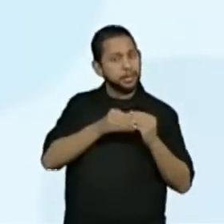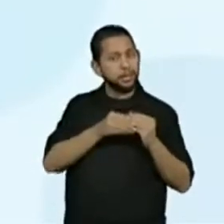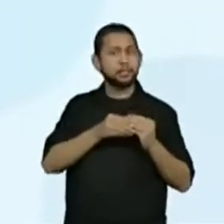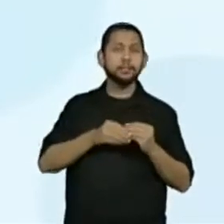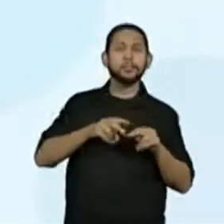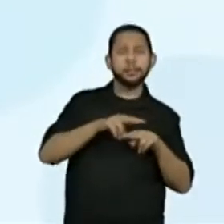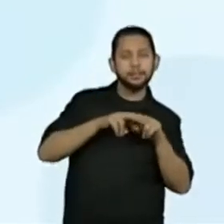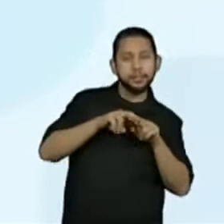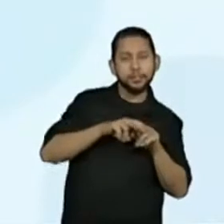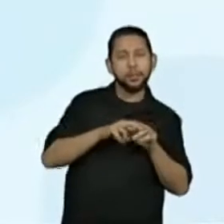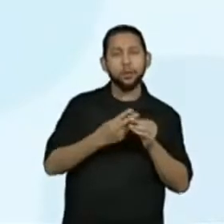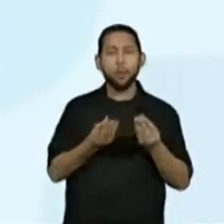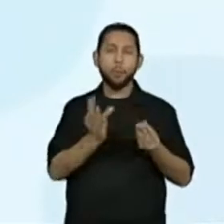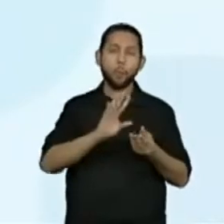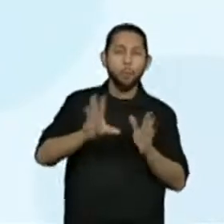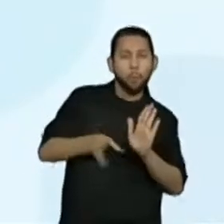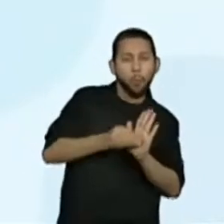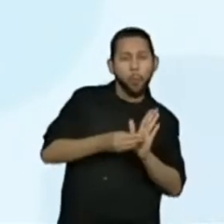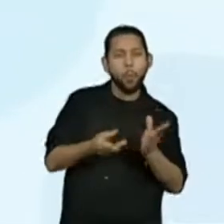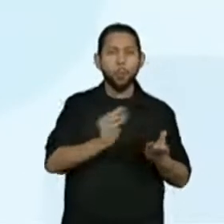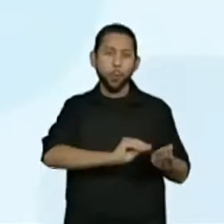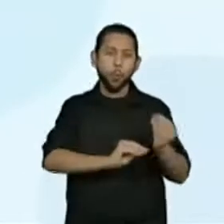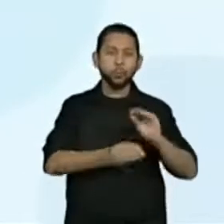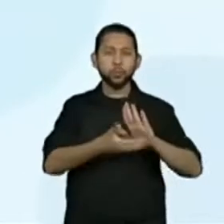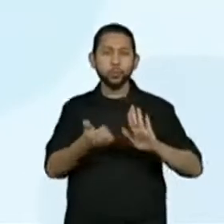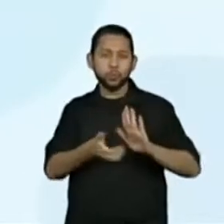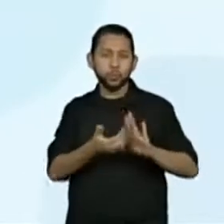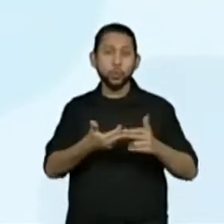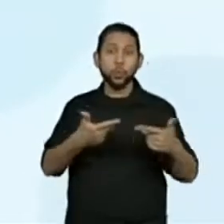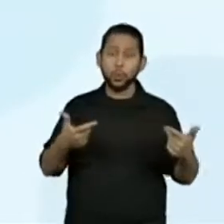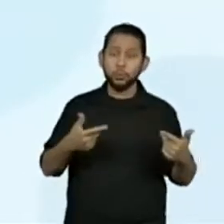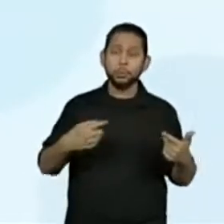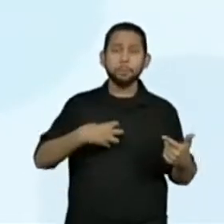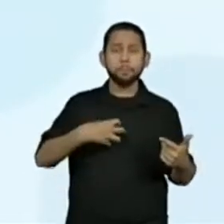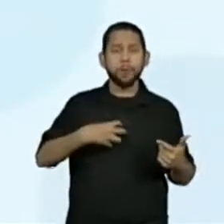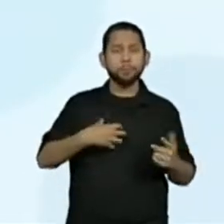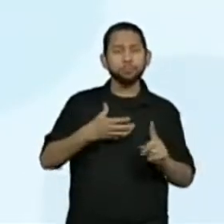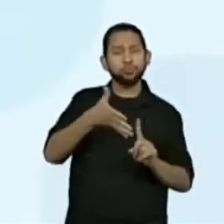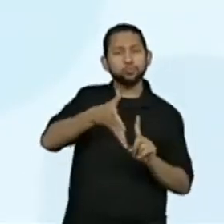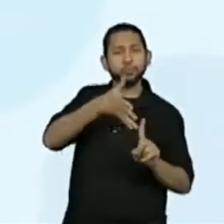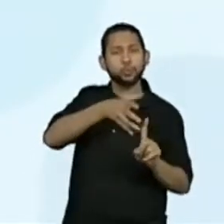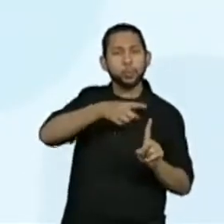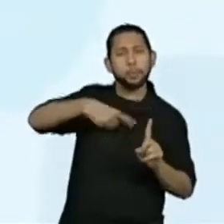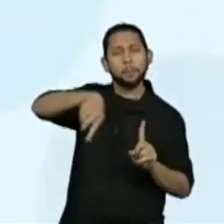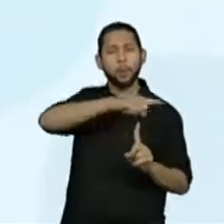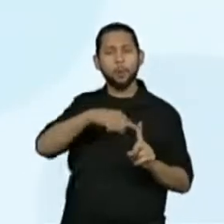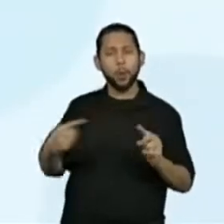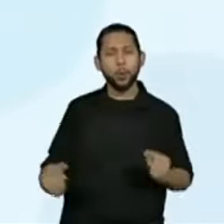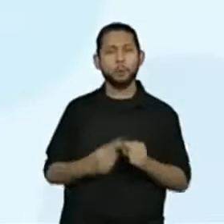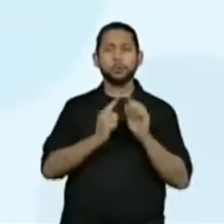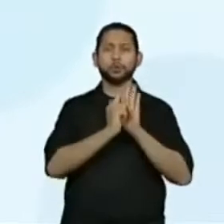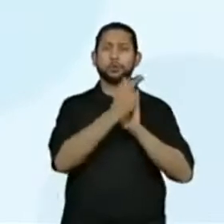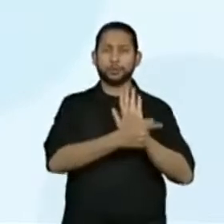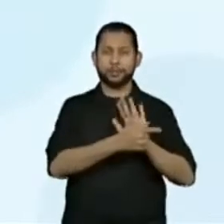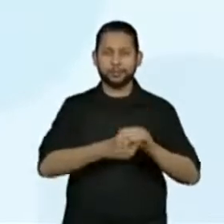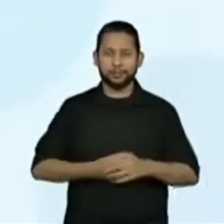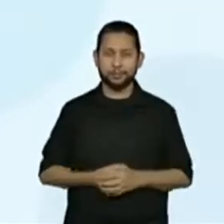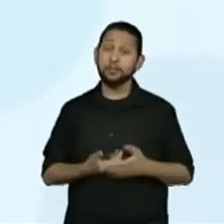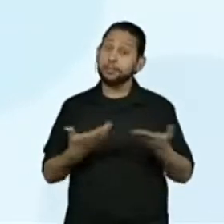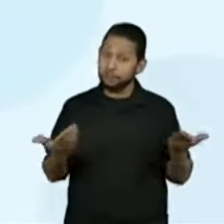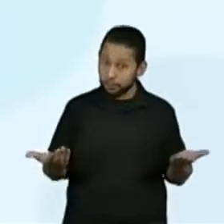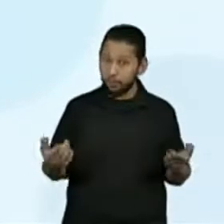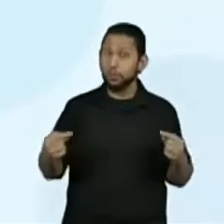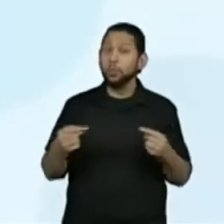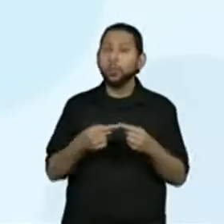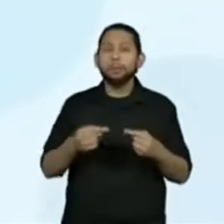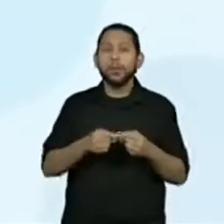reformulações e correções em relação a aspectos discursivos, relacionados ao gênero, a aspectos e